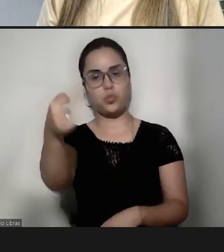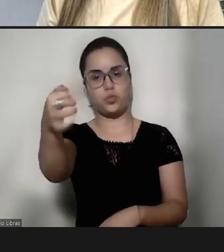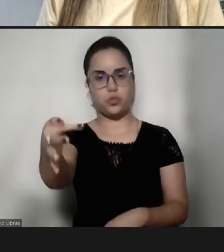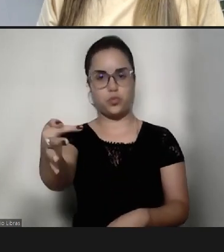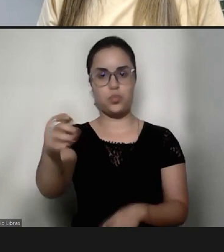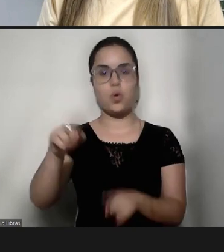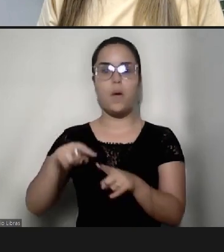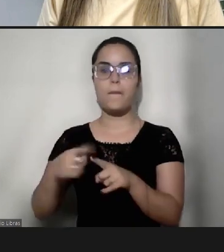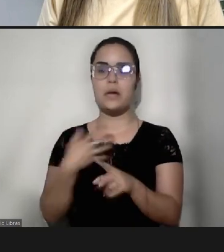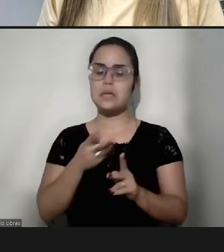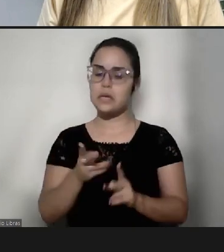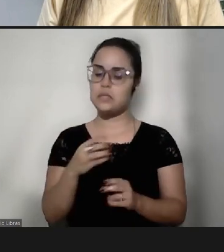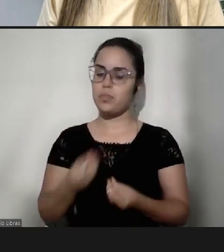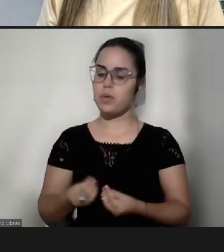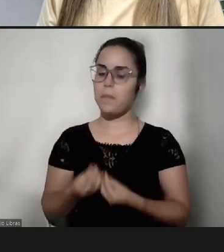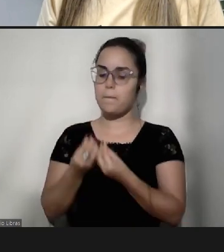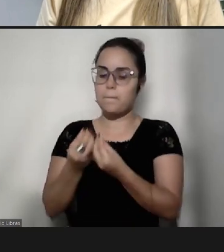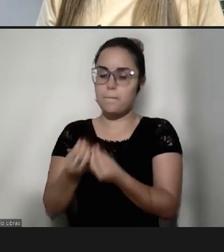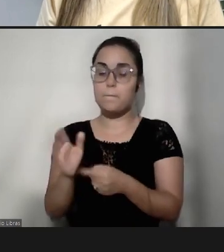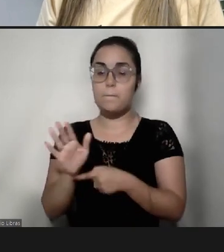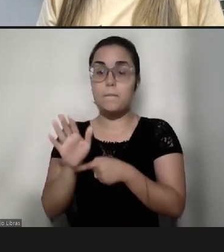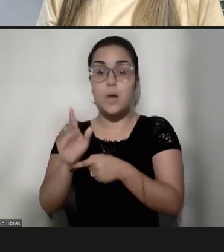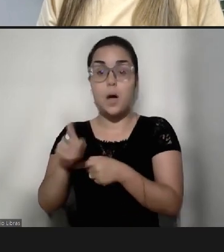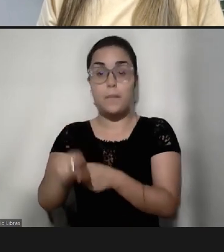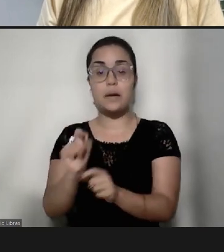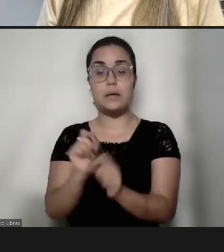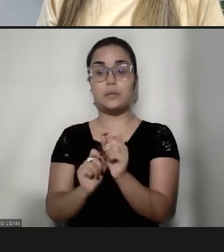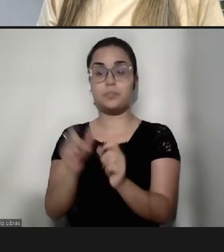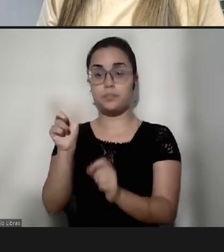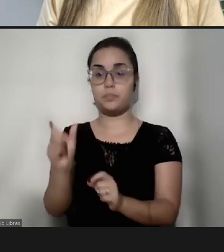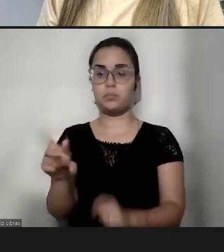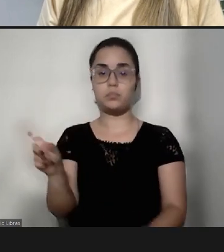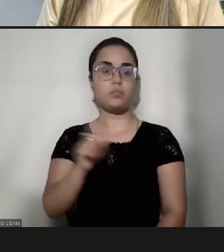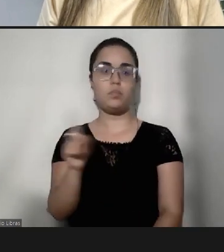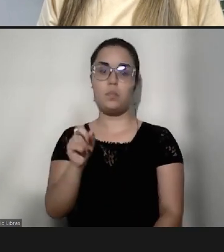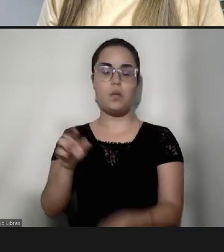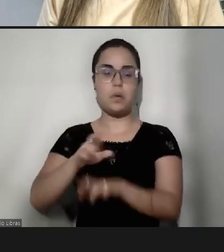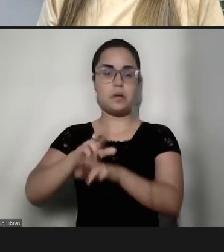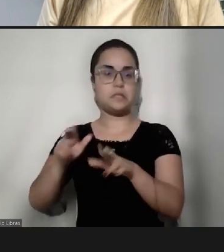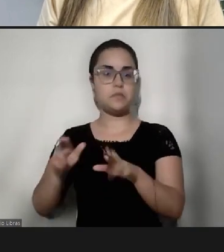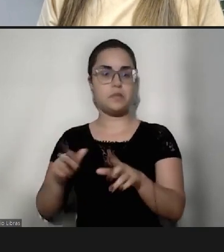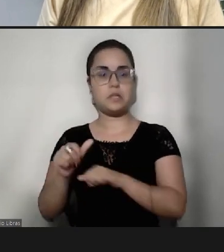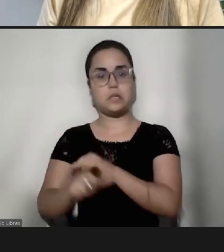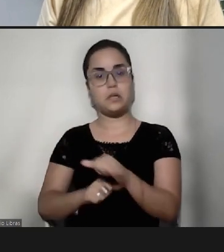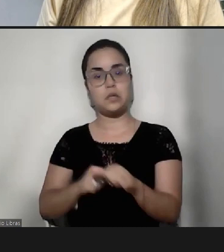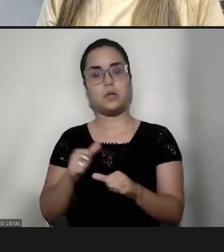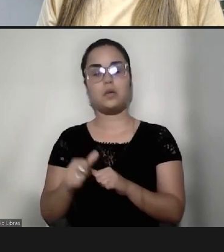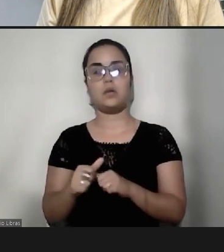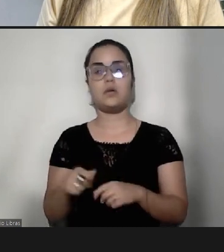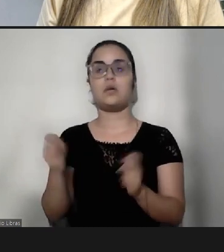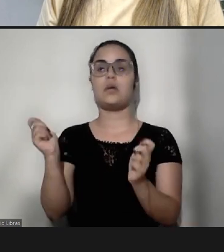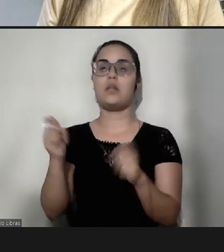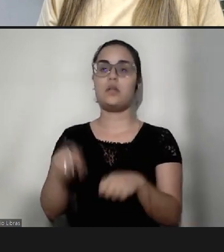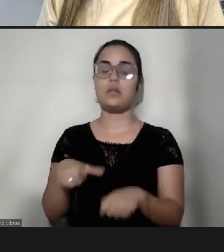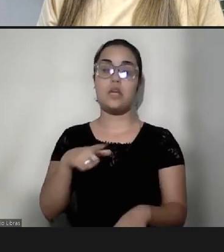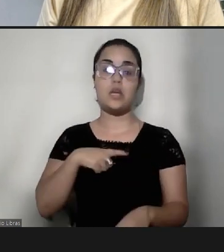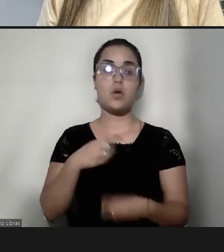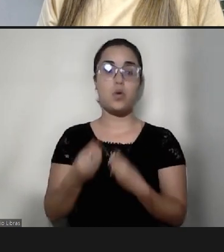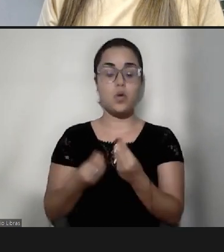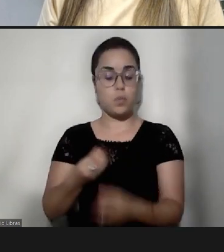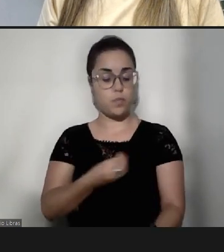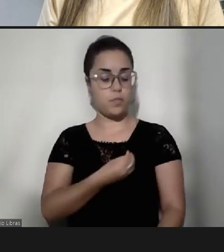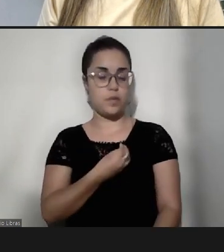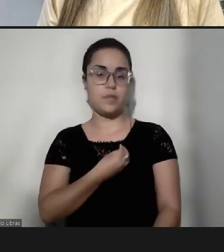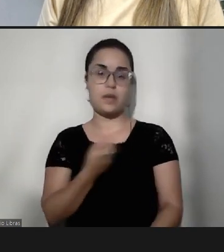pra ele, né, que ele não é diferente dos outros, que ele tem a forma dele de viver, é